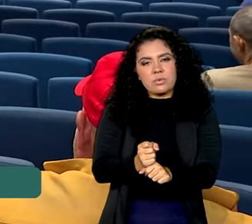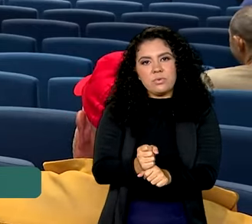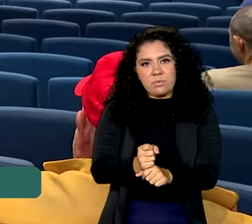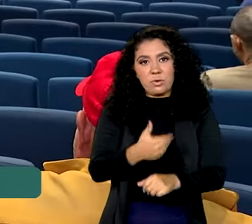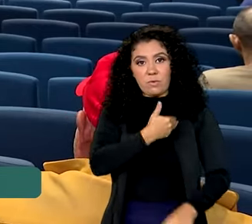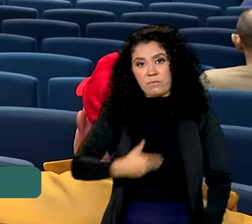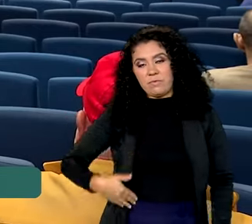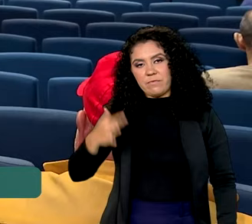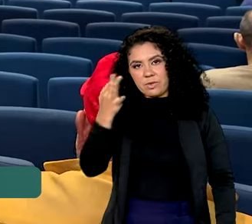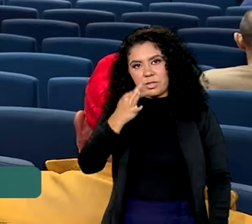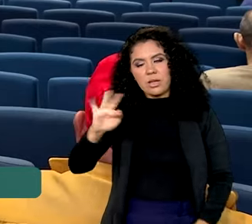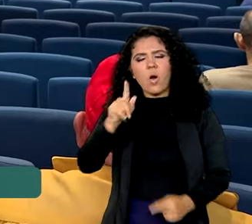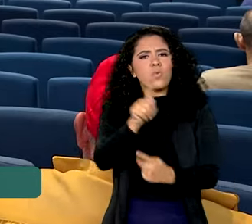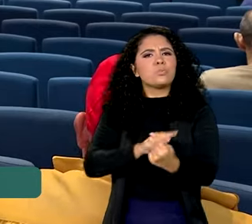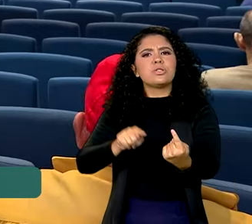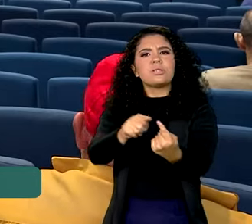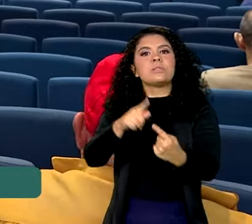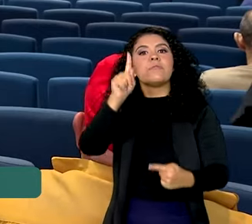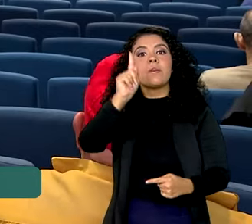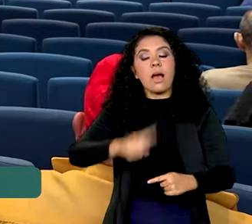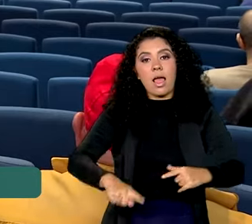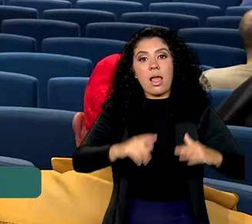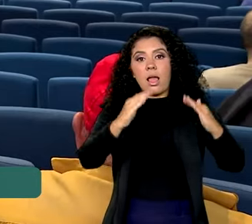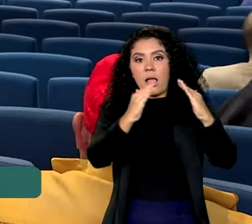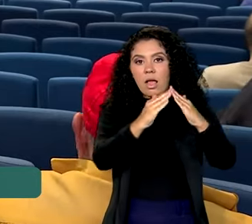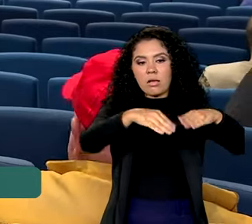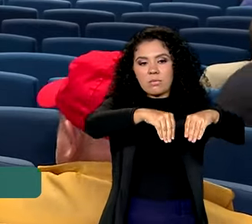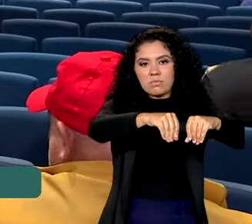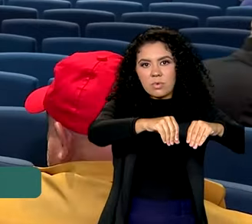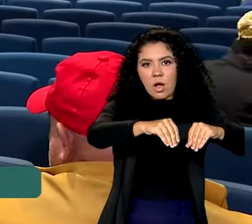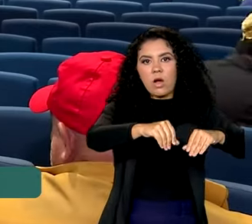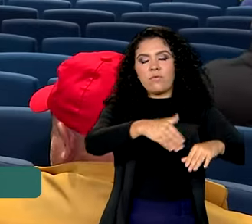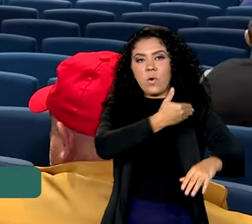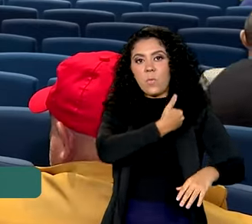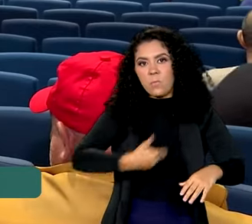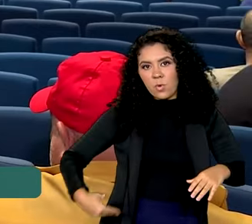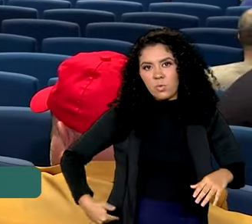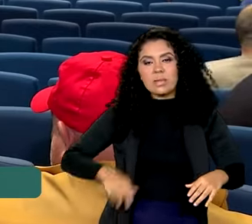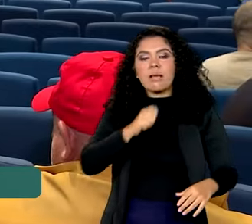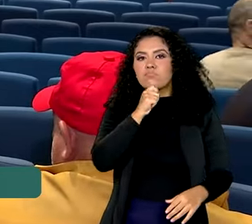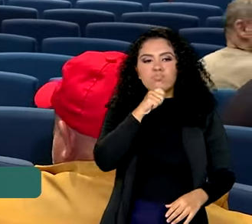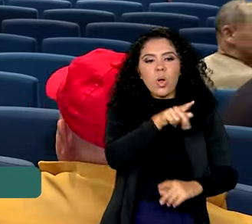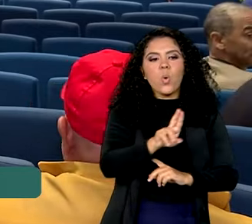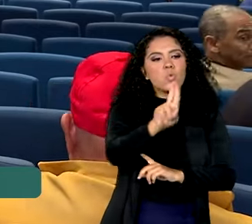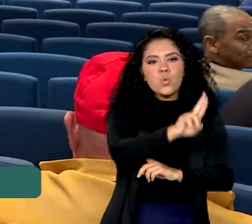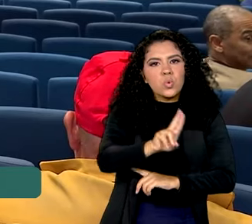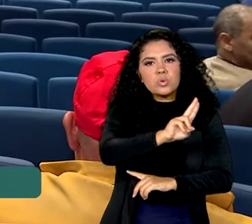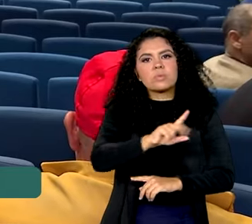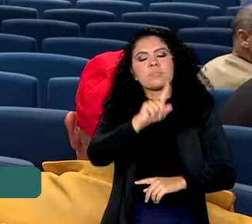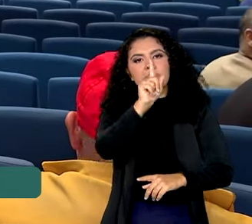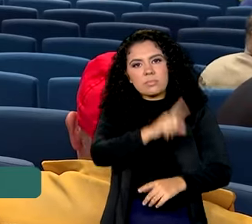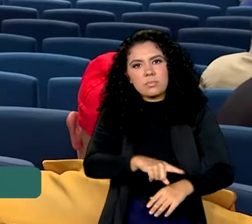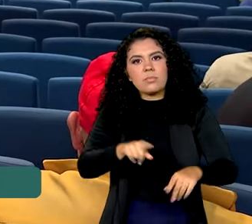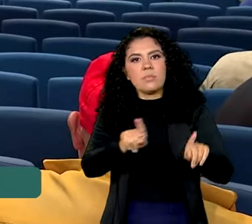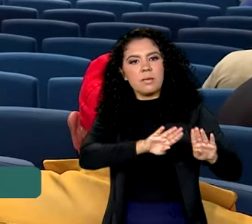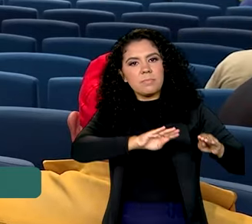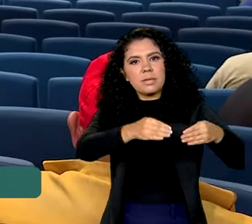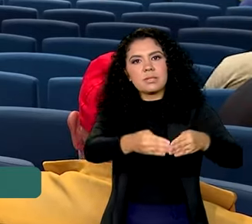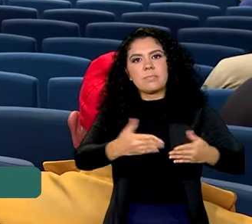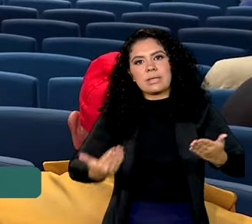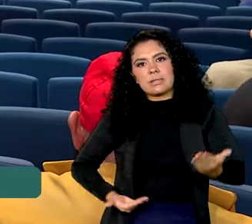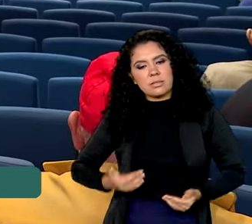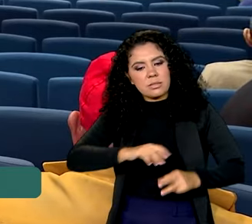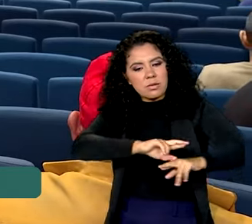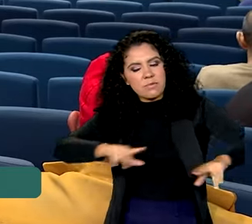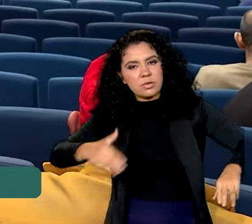é destinar imóveis públicos da União sem uso para habitação e também para serviços públicos. O que